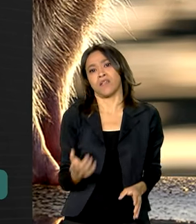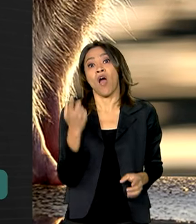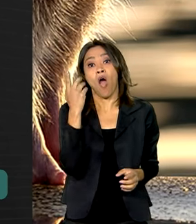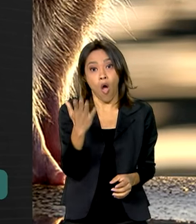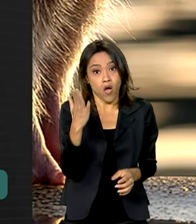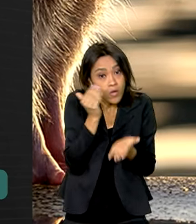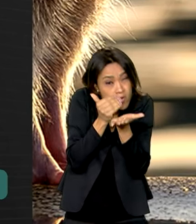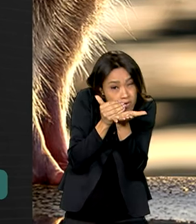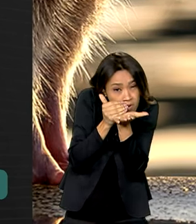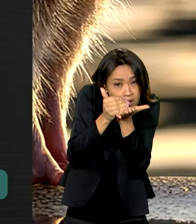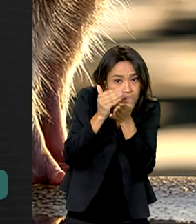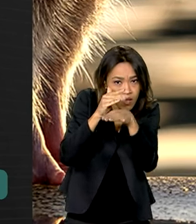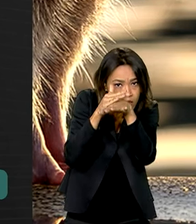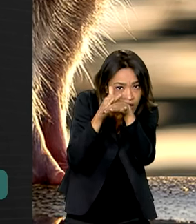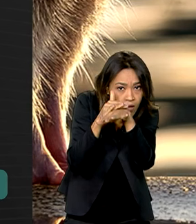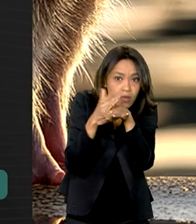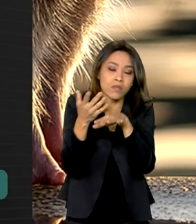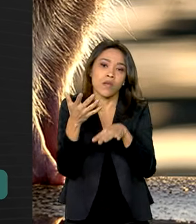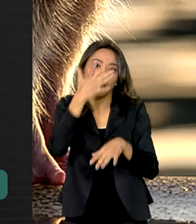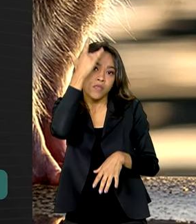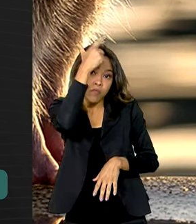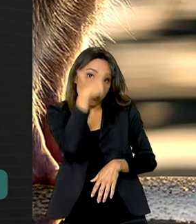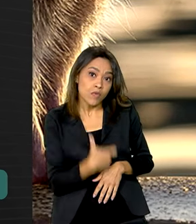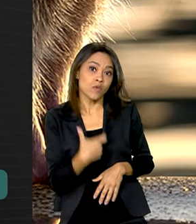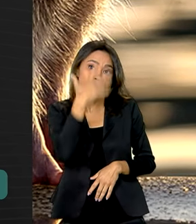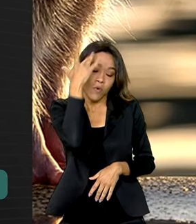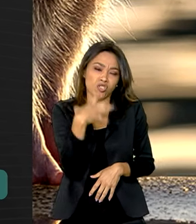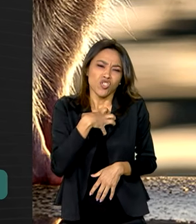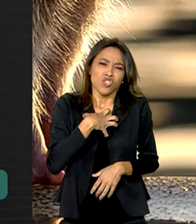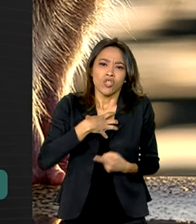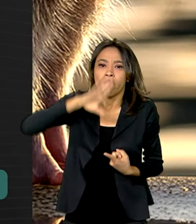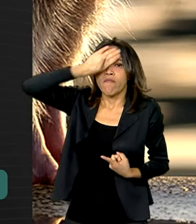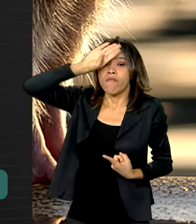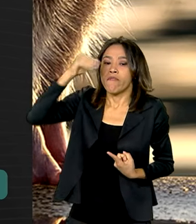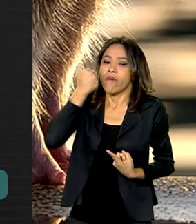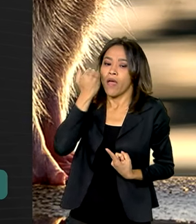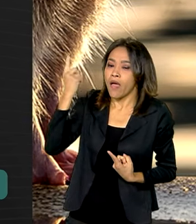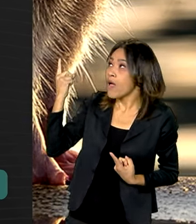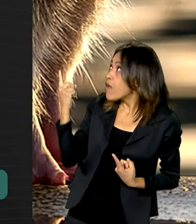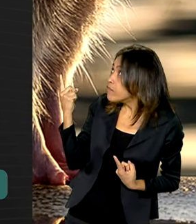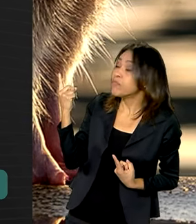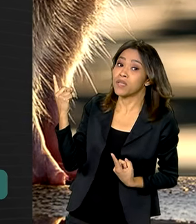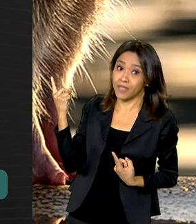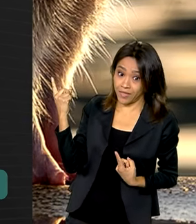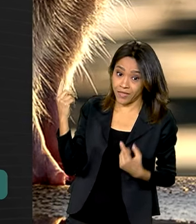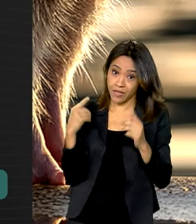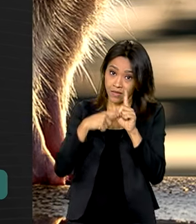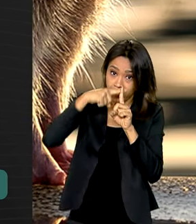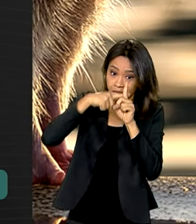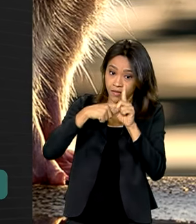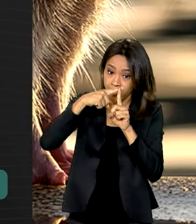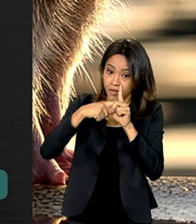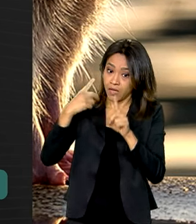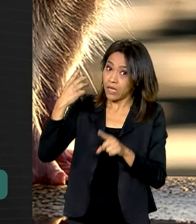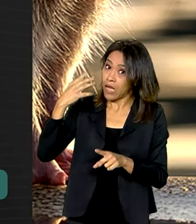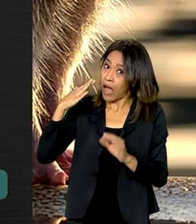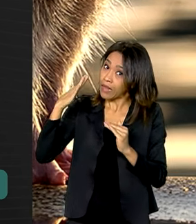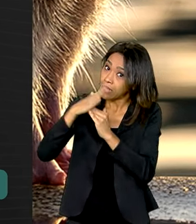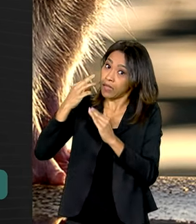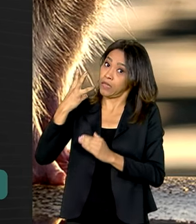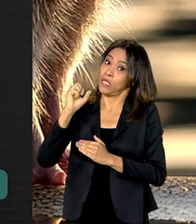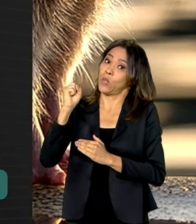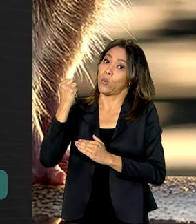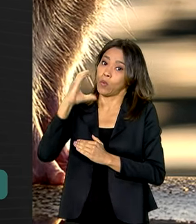Na fase inicial, os pacientes podem sentir febre igual ou maior que 38 graus,